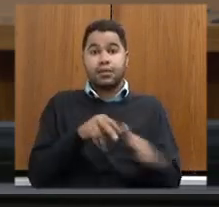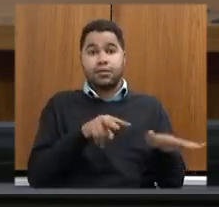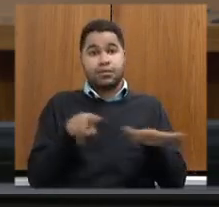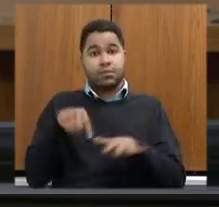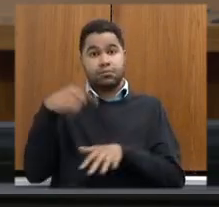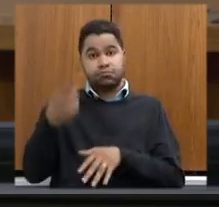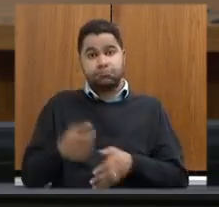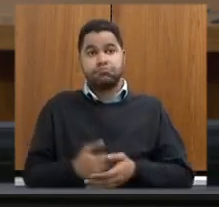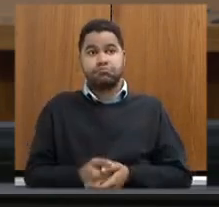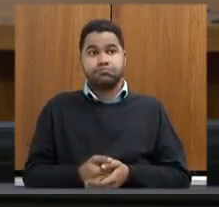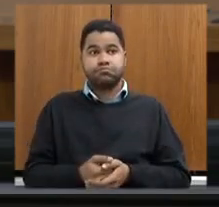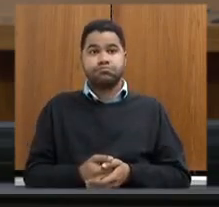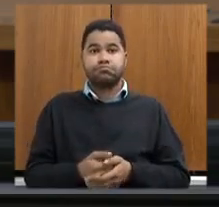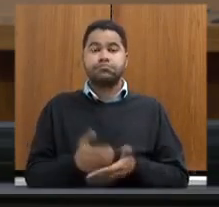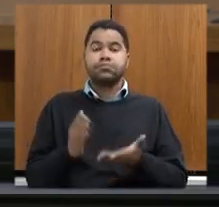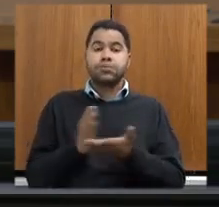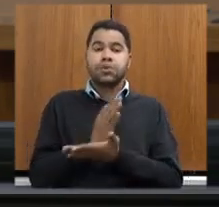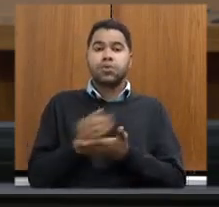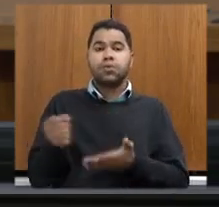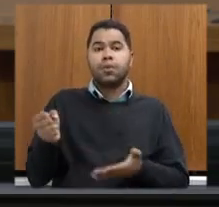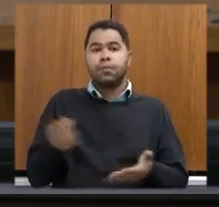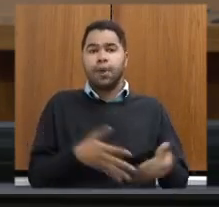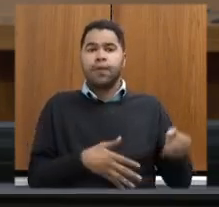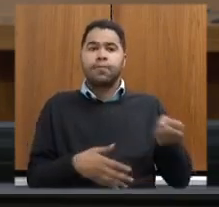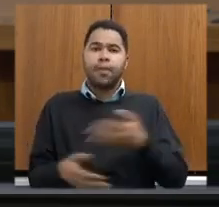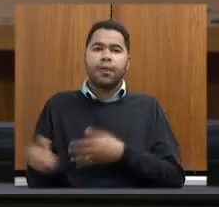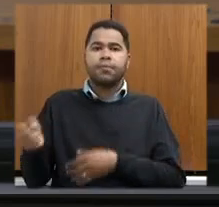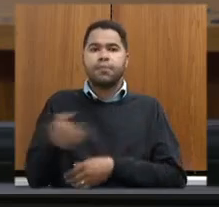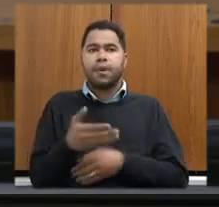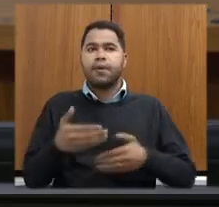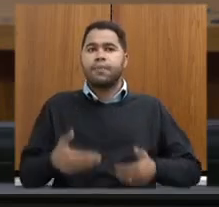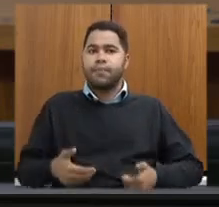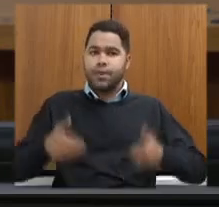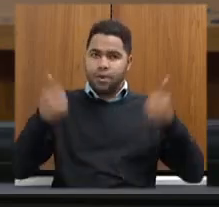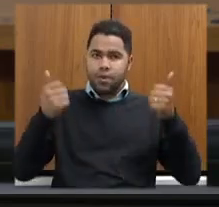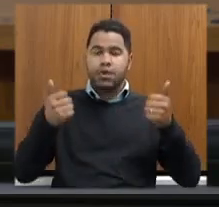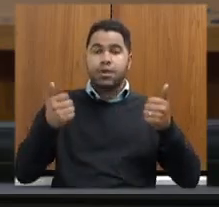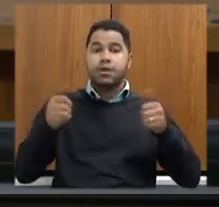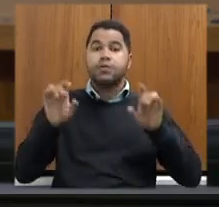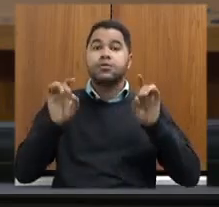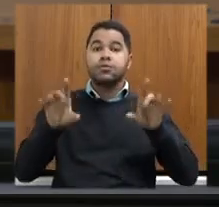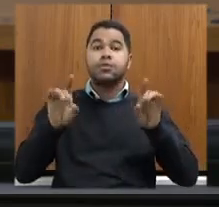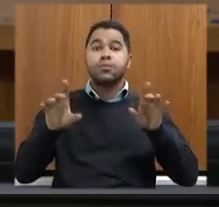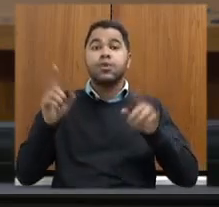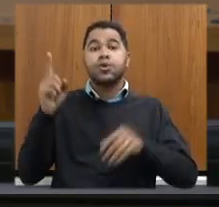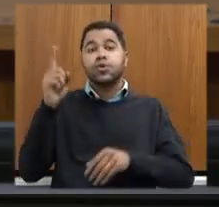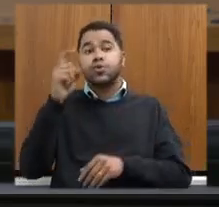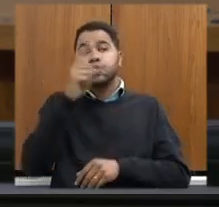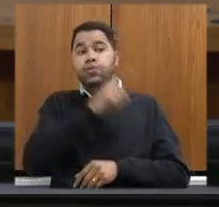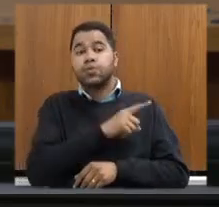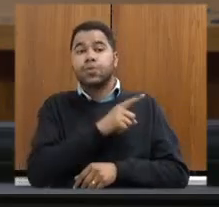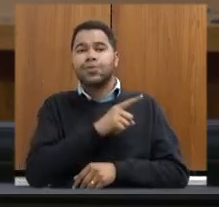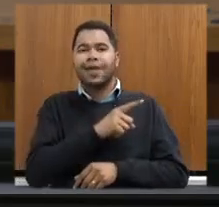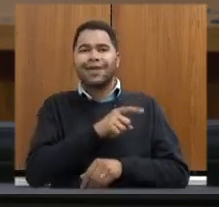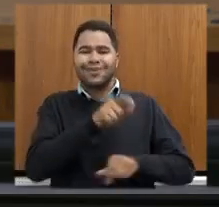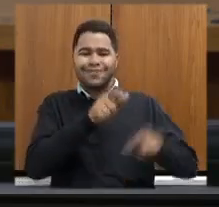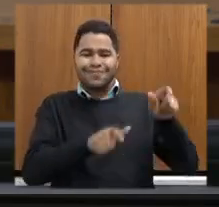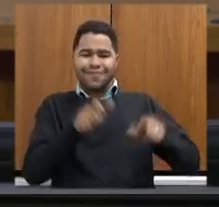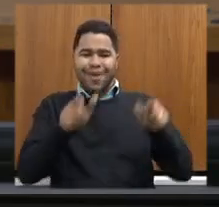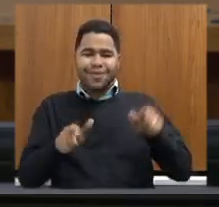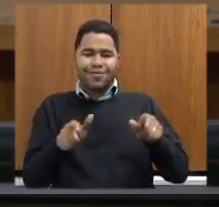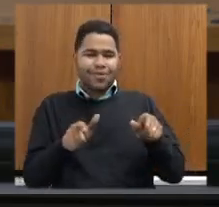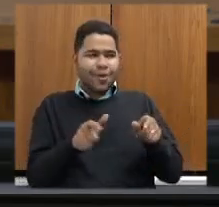trazendo aí algumas inovações, melhorias, considerando especialmente a dificuldade dos pequenos produtores rurais,